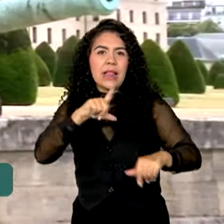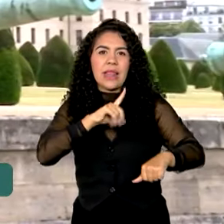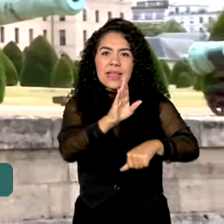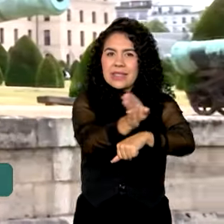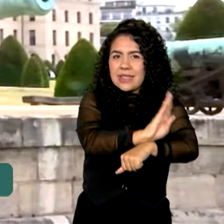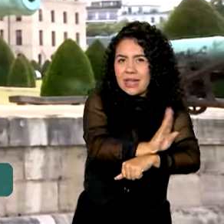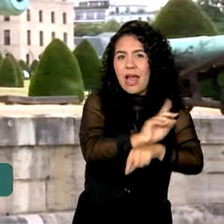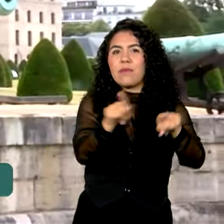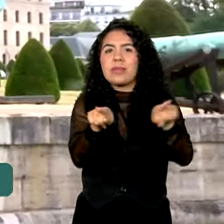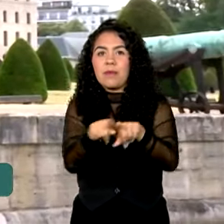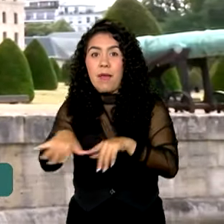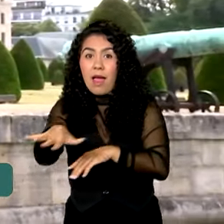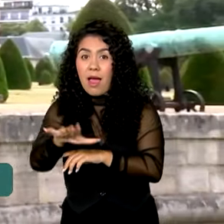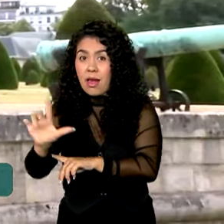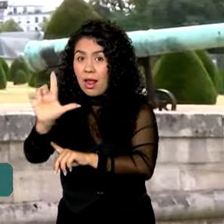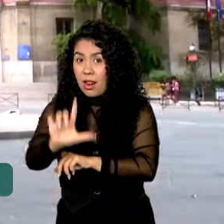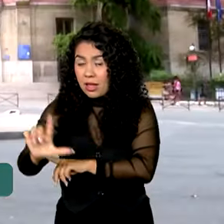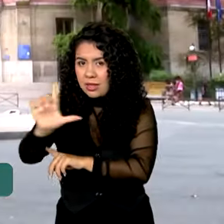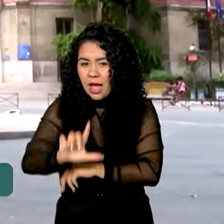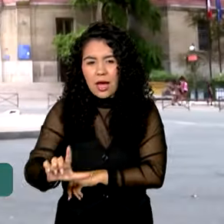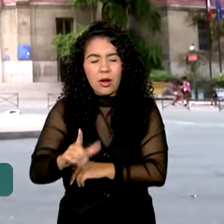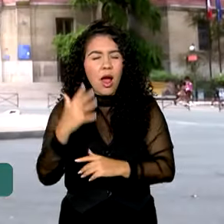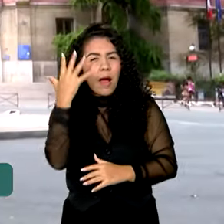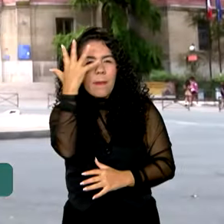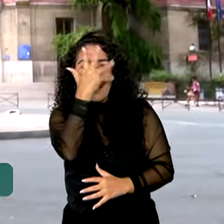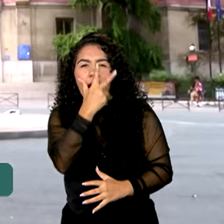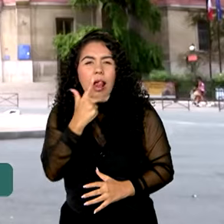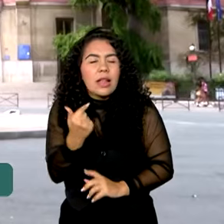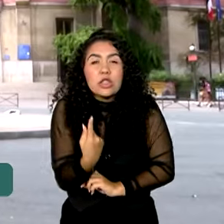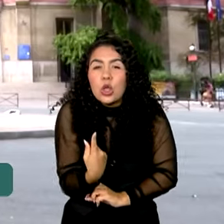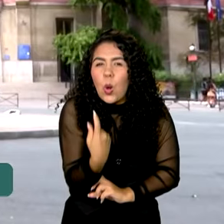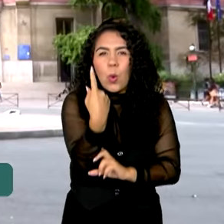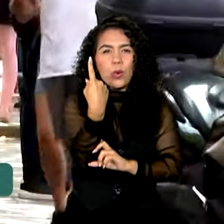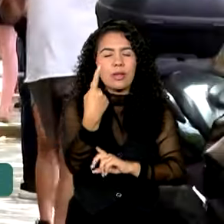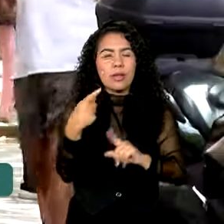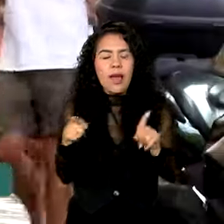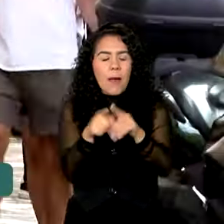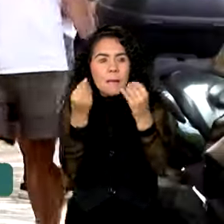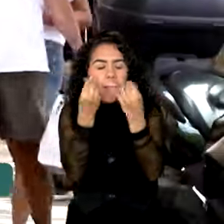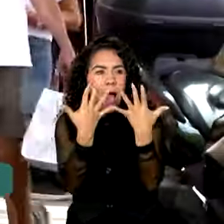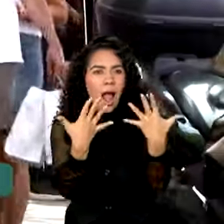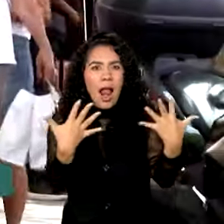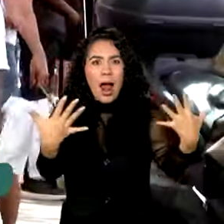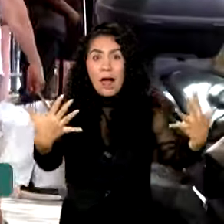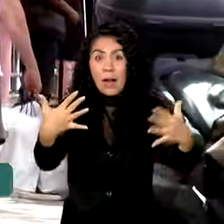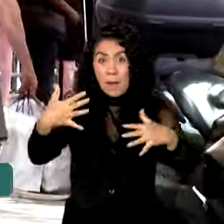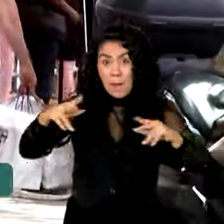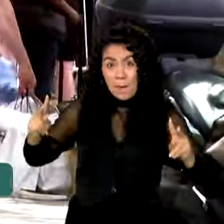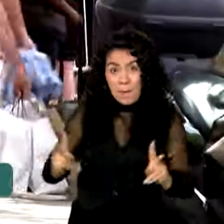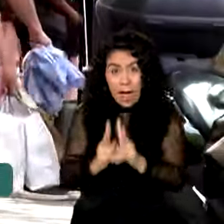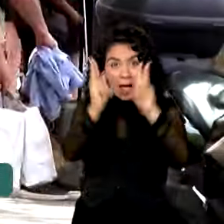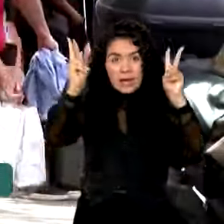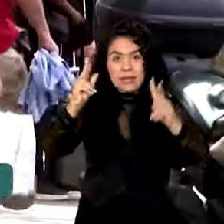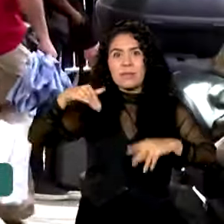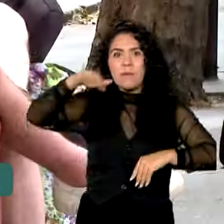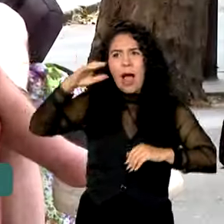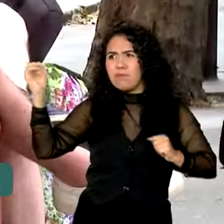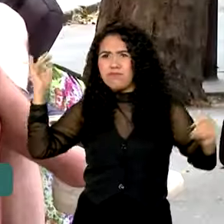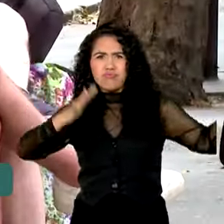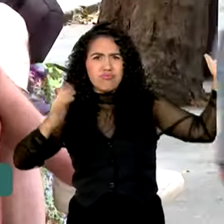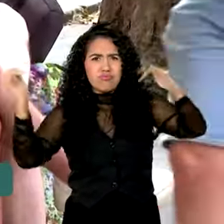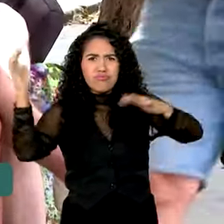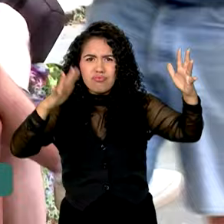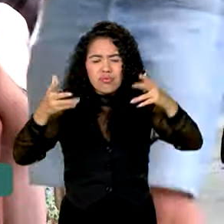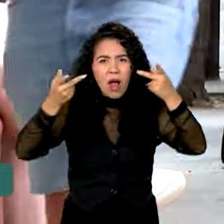na literatura. Com sua beleza única e uma atmosfera mágica, Paris é uma das cidades mais visitadas do mundo